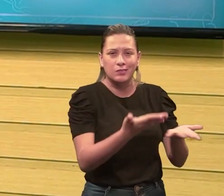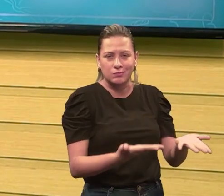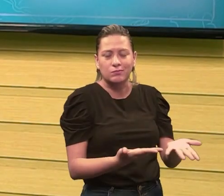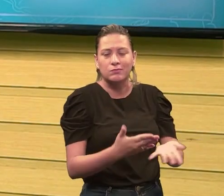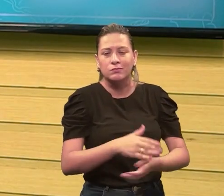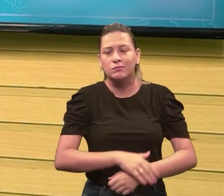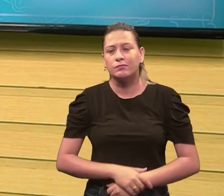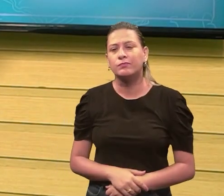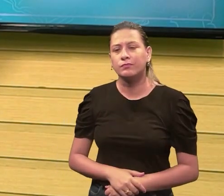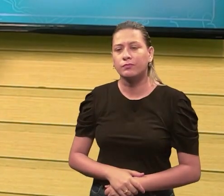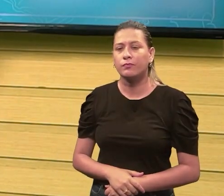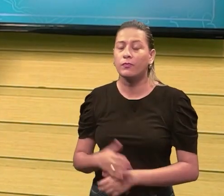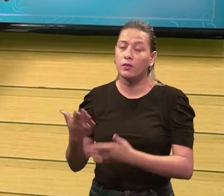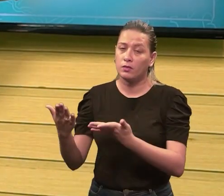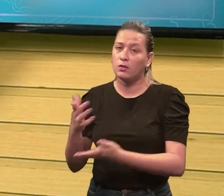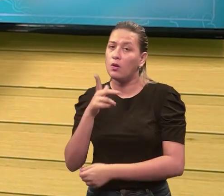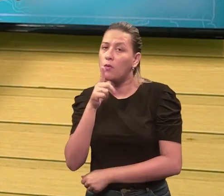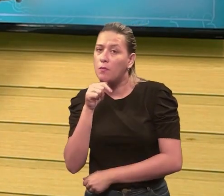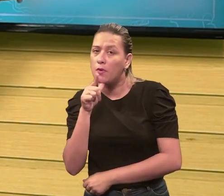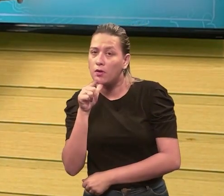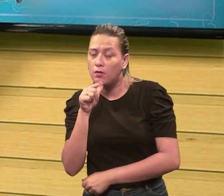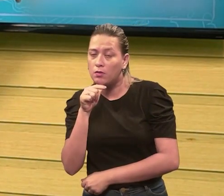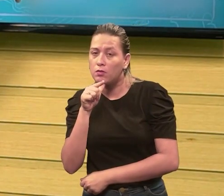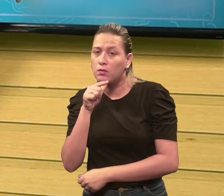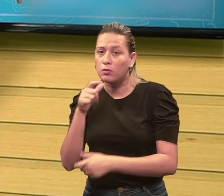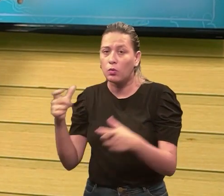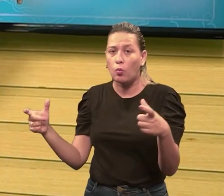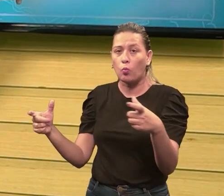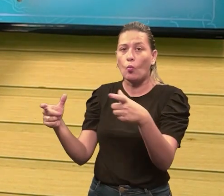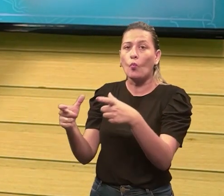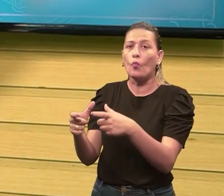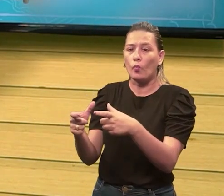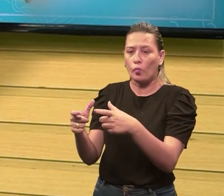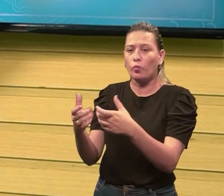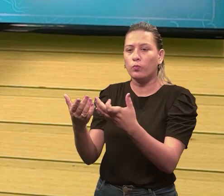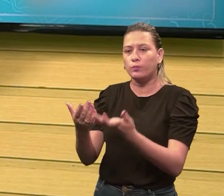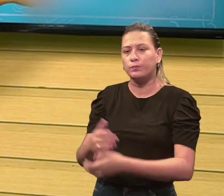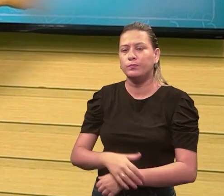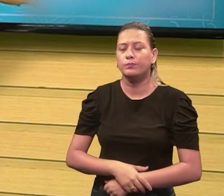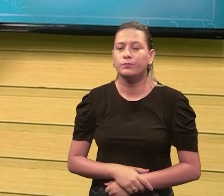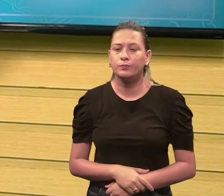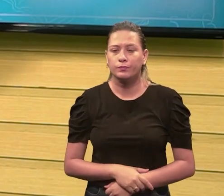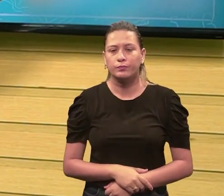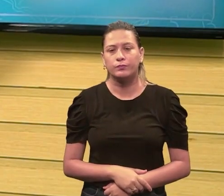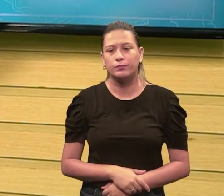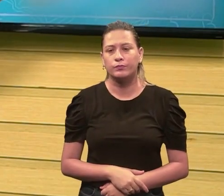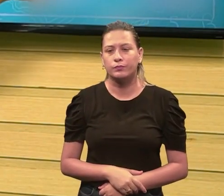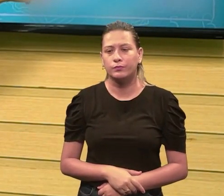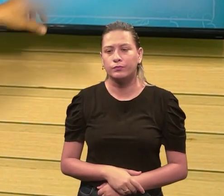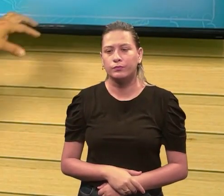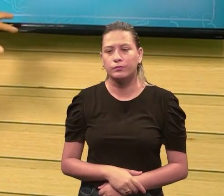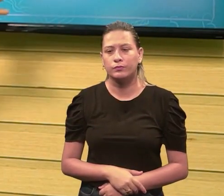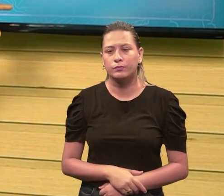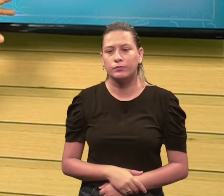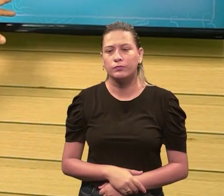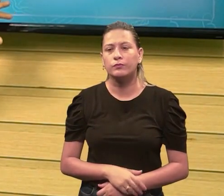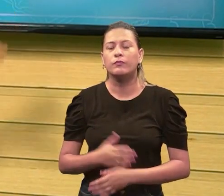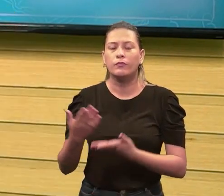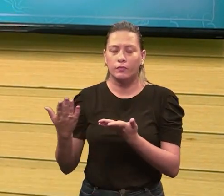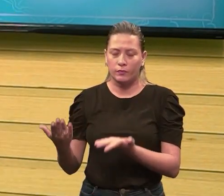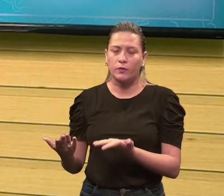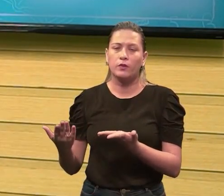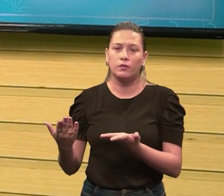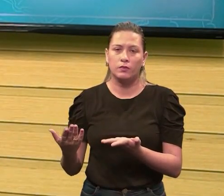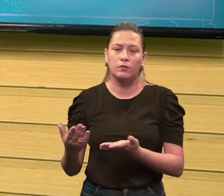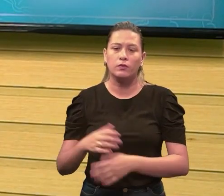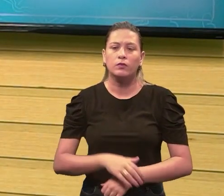então, se ele é mais estreito, passa menos, menos o quê? Fluxo de água. Então, menos água aqui, eu tenho